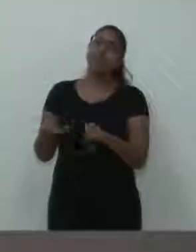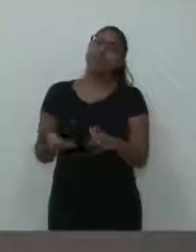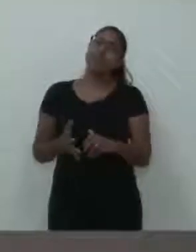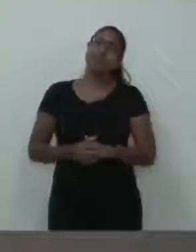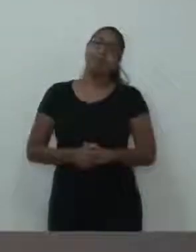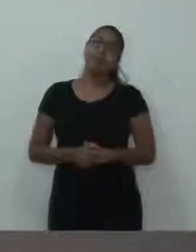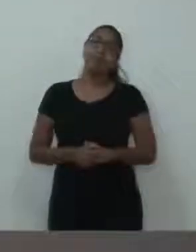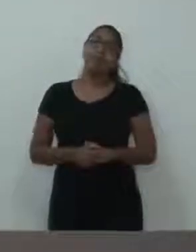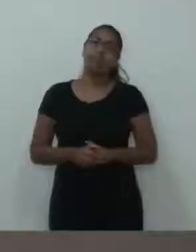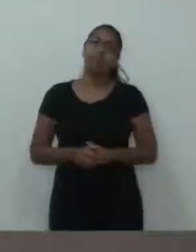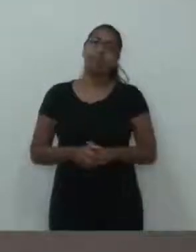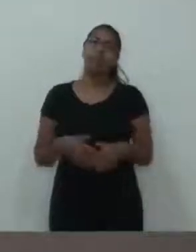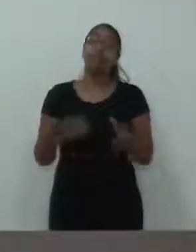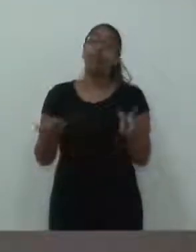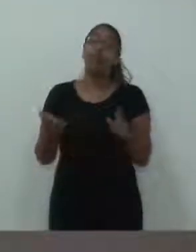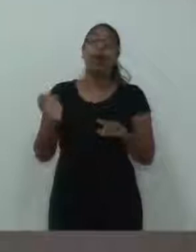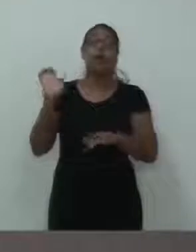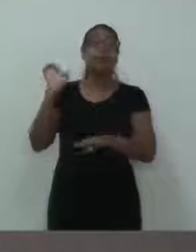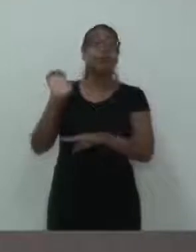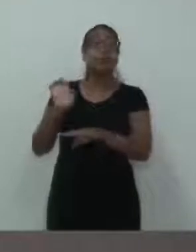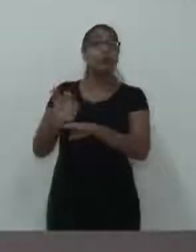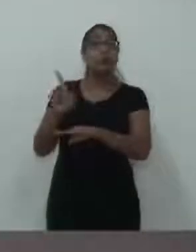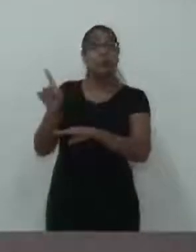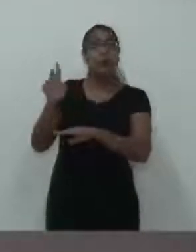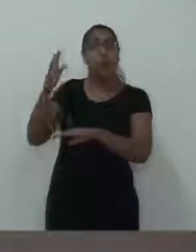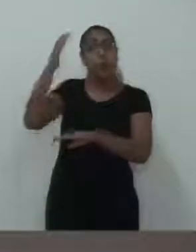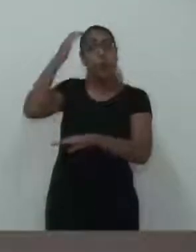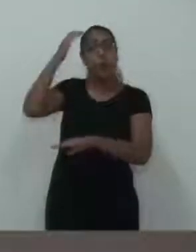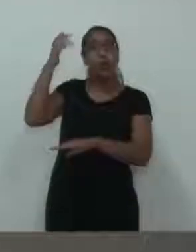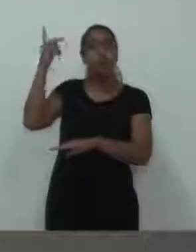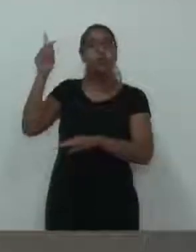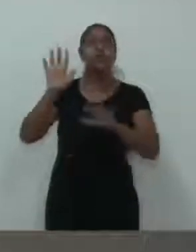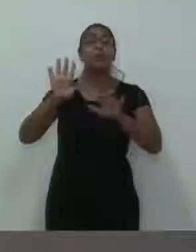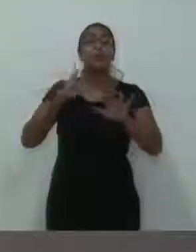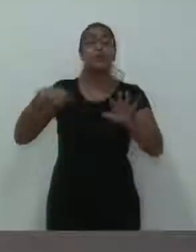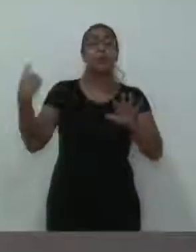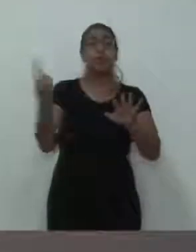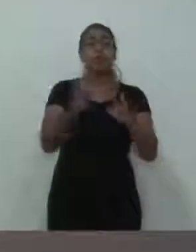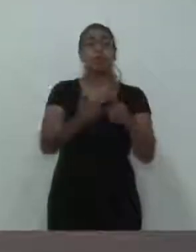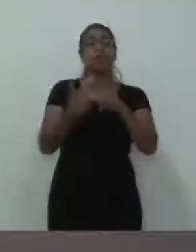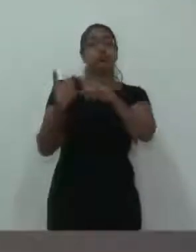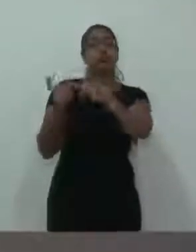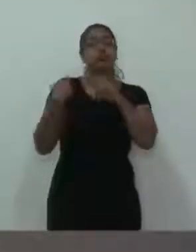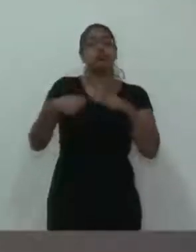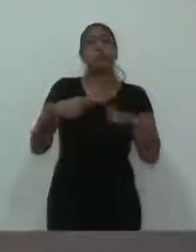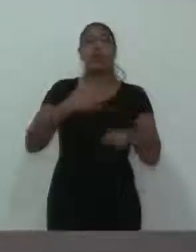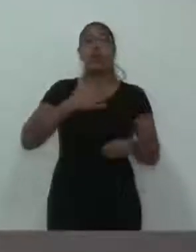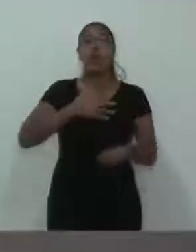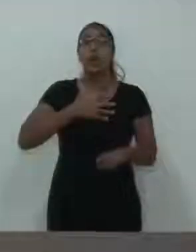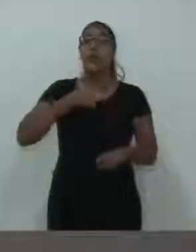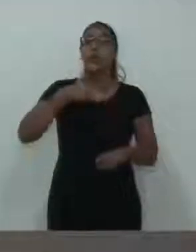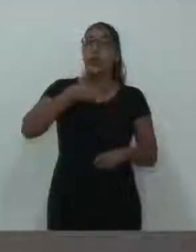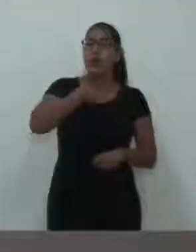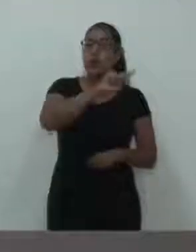Então, é do Estado, mas é função nossa, nós vamos ter que correr atrás. Eu falei que eu vou pessoalmente